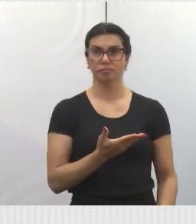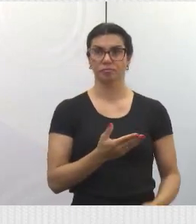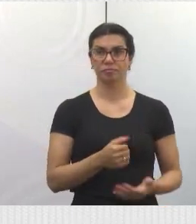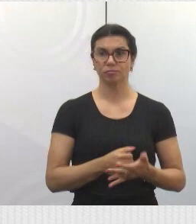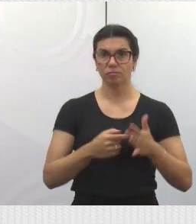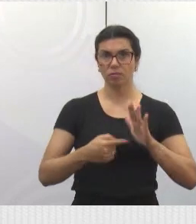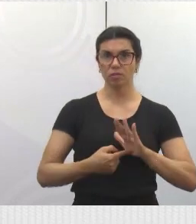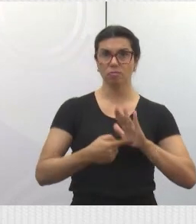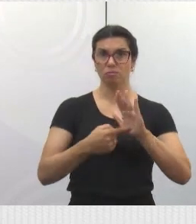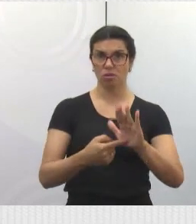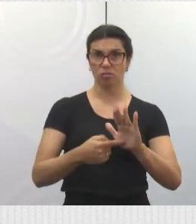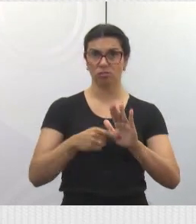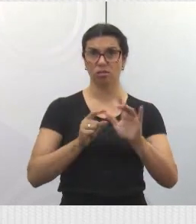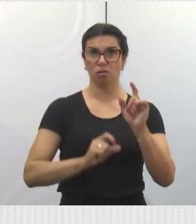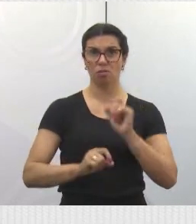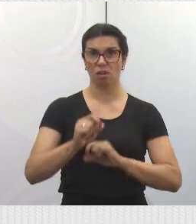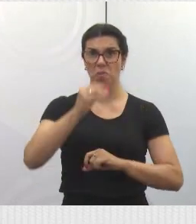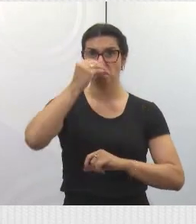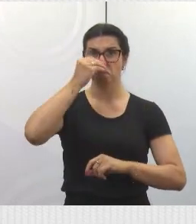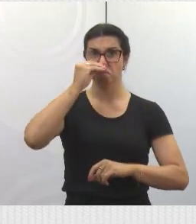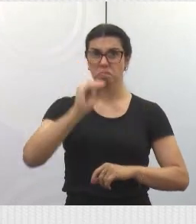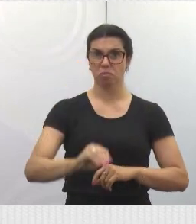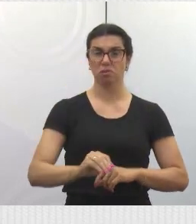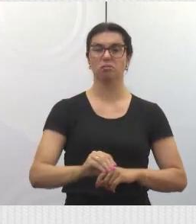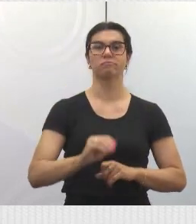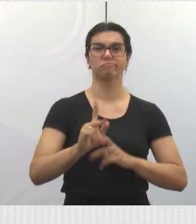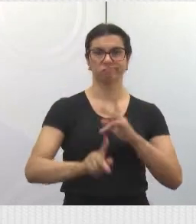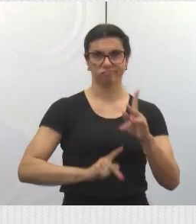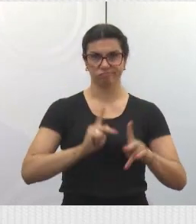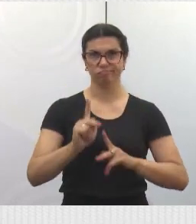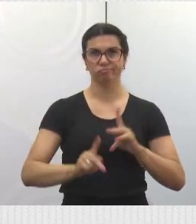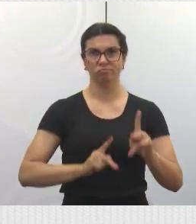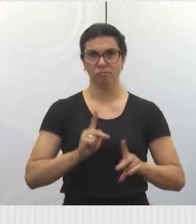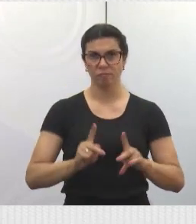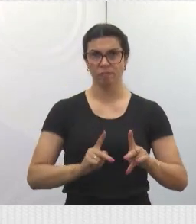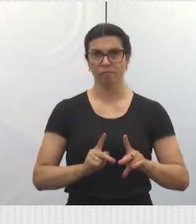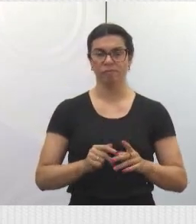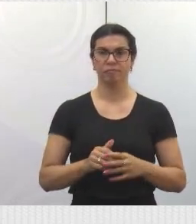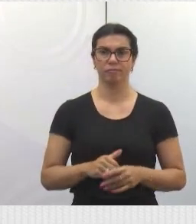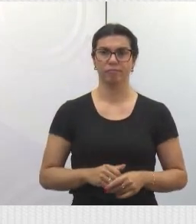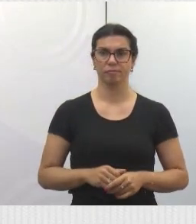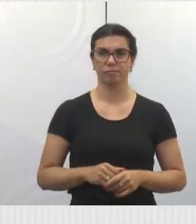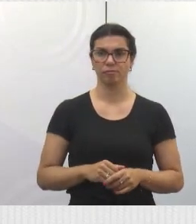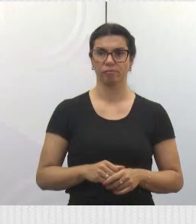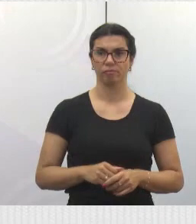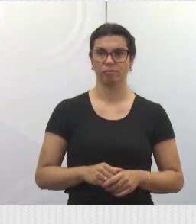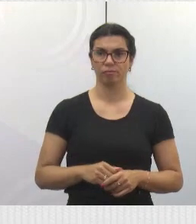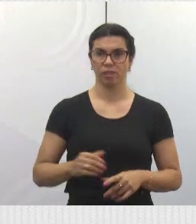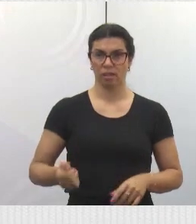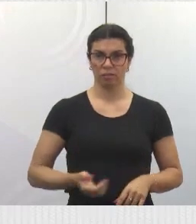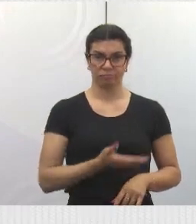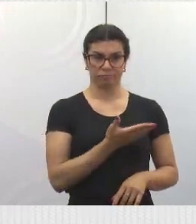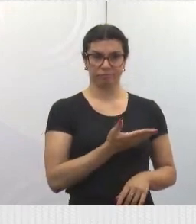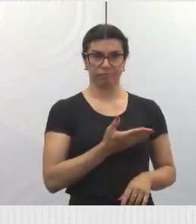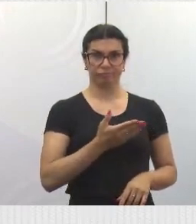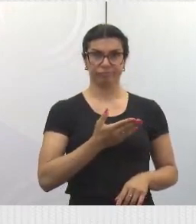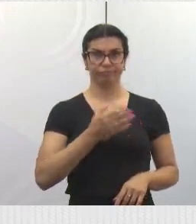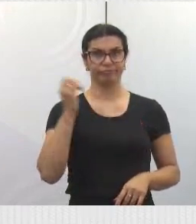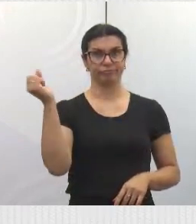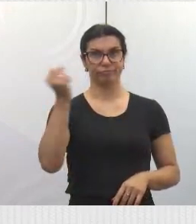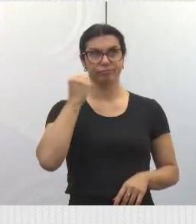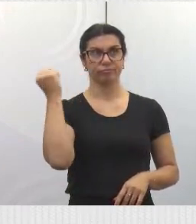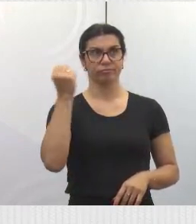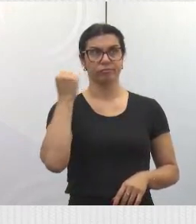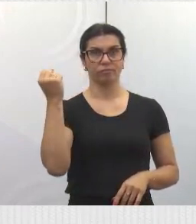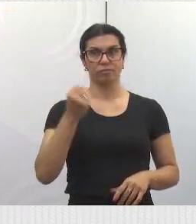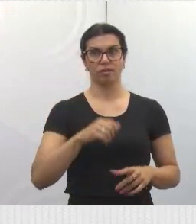o descaso, como o desleixo com a coisa pública e as pessoas que utilizam. A situação é muito grave. Olha o piso